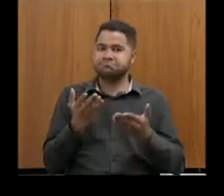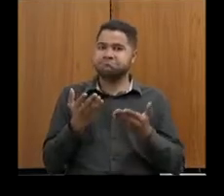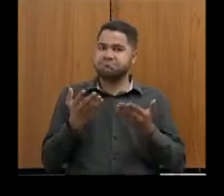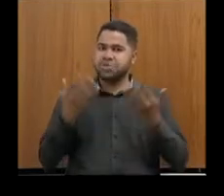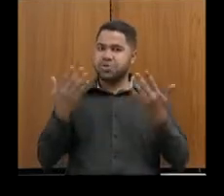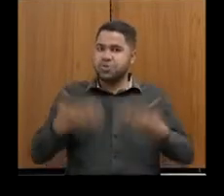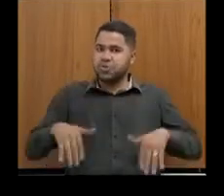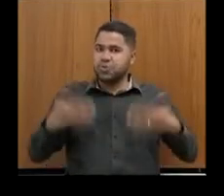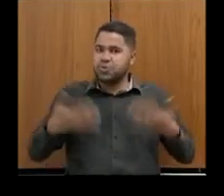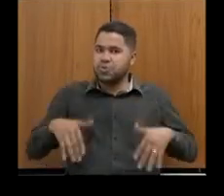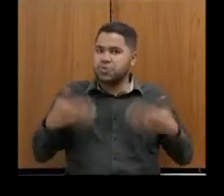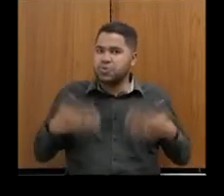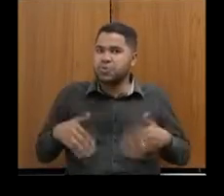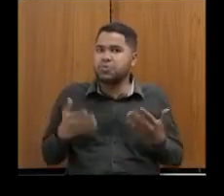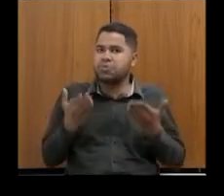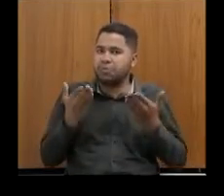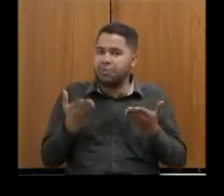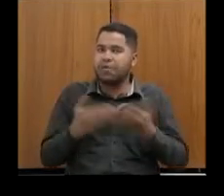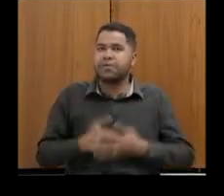tamanha